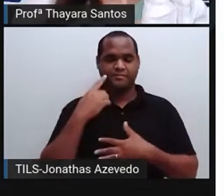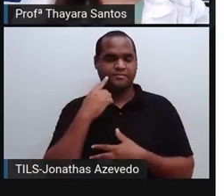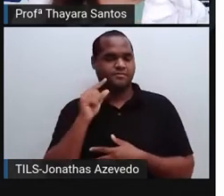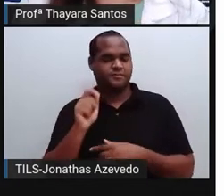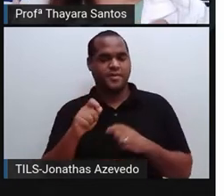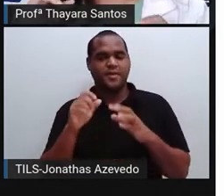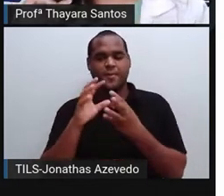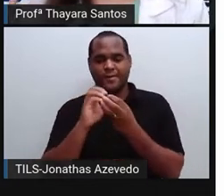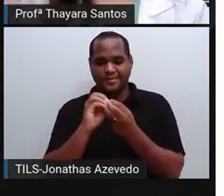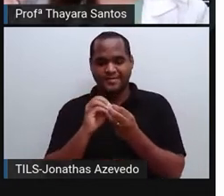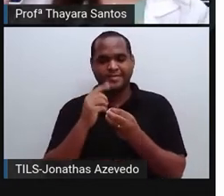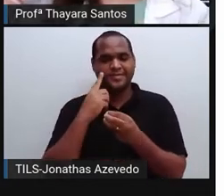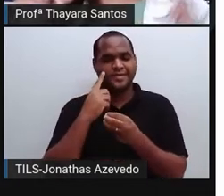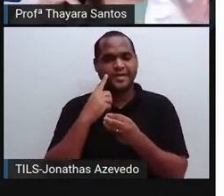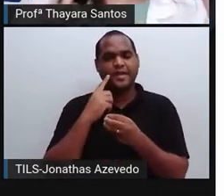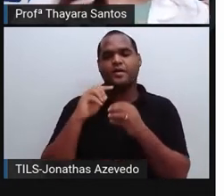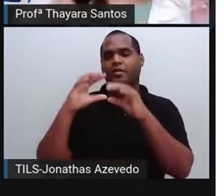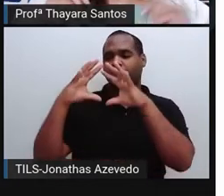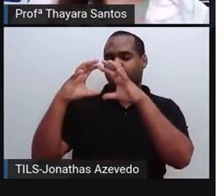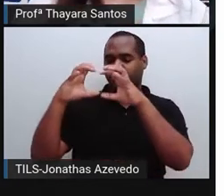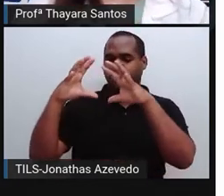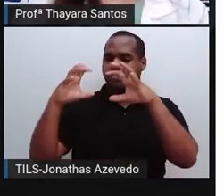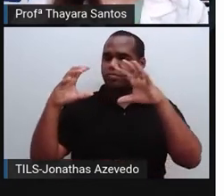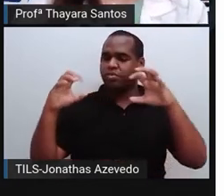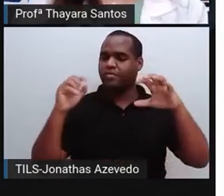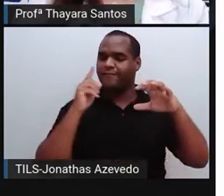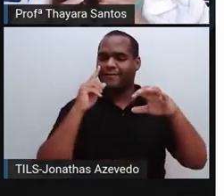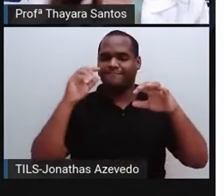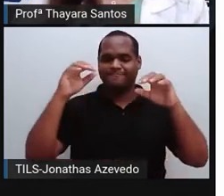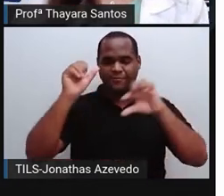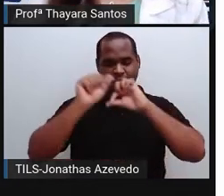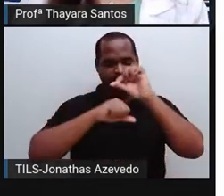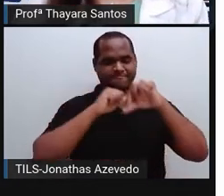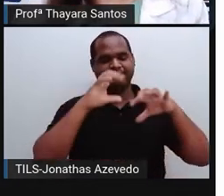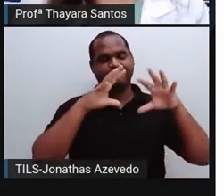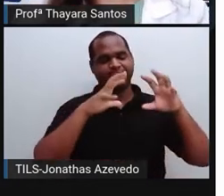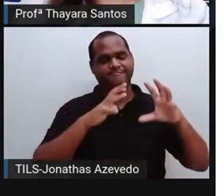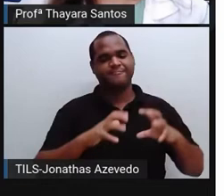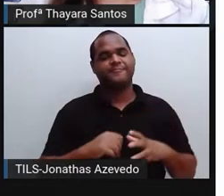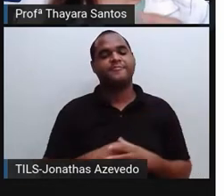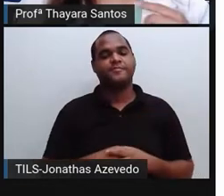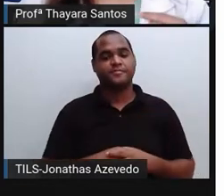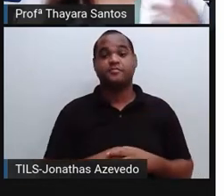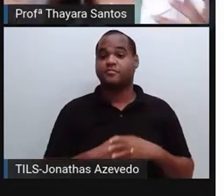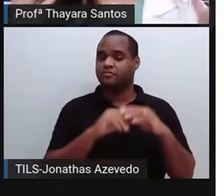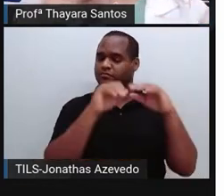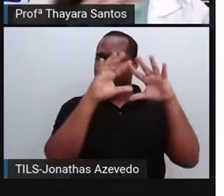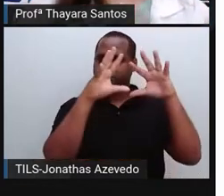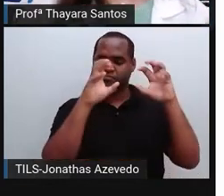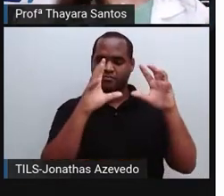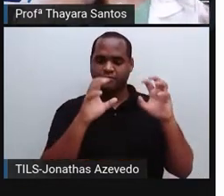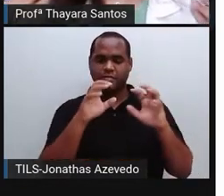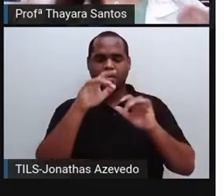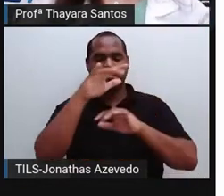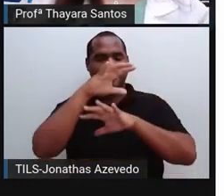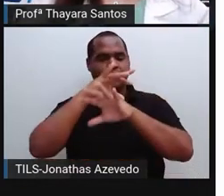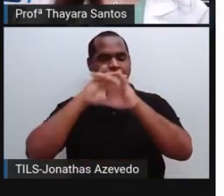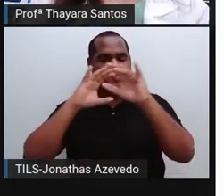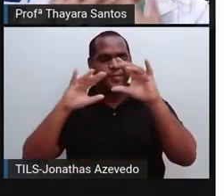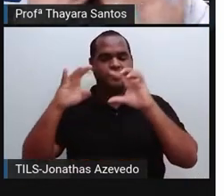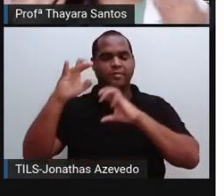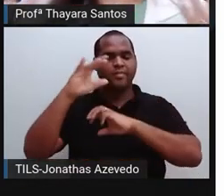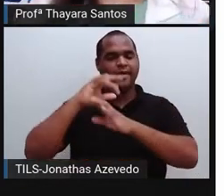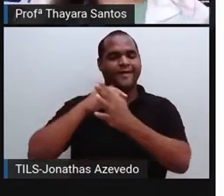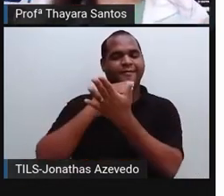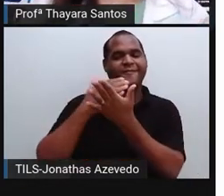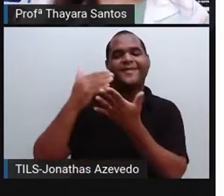condensação. A água evaporou, depois condensou em forma de nuvem. Essas nuvens, elas começam a se mover e elas começam a ficar